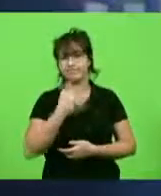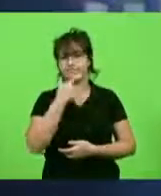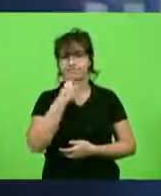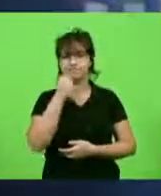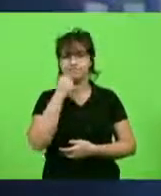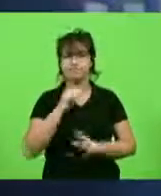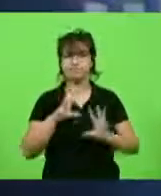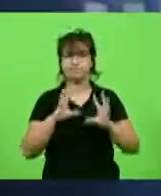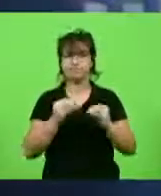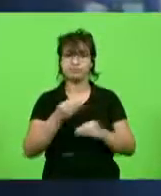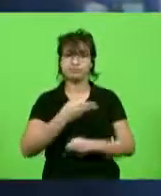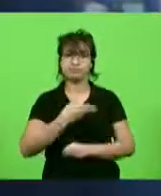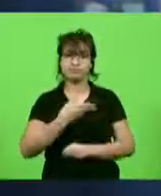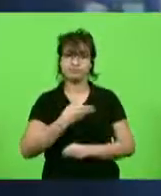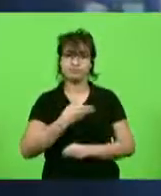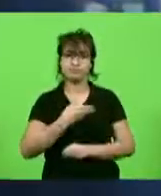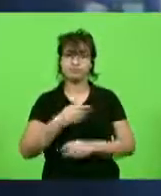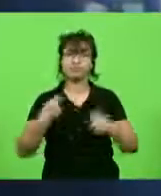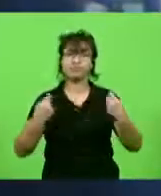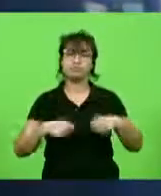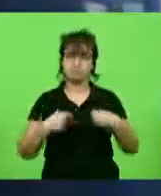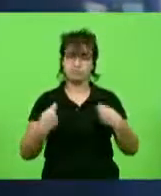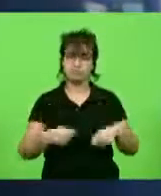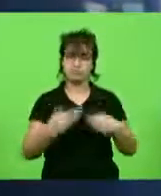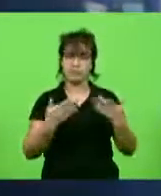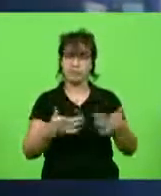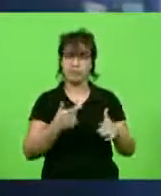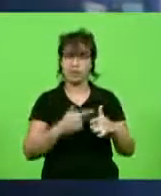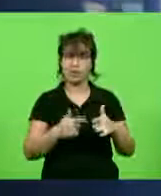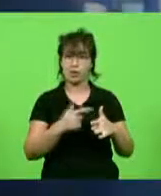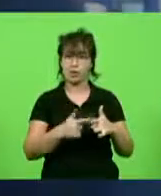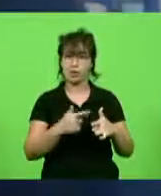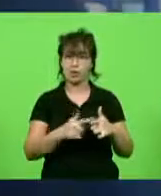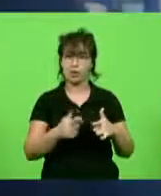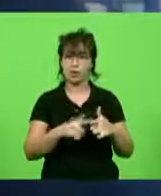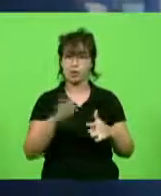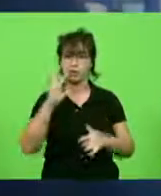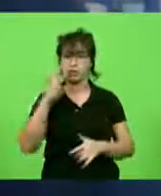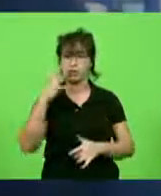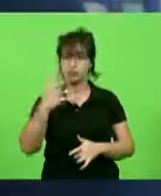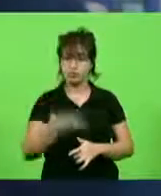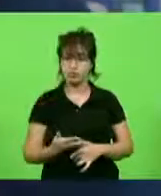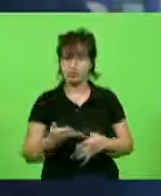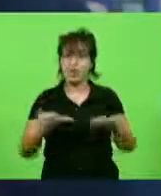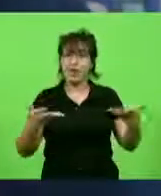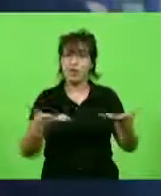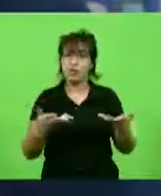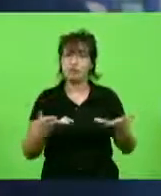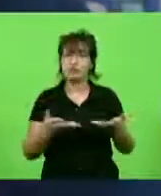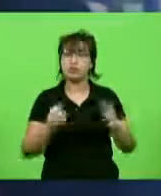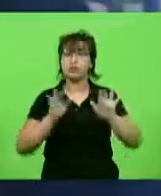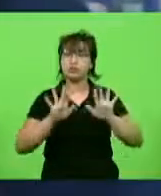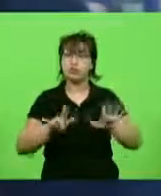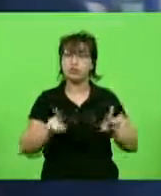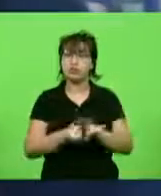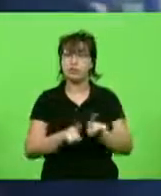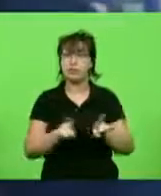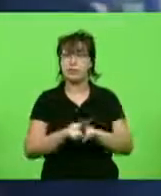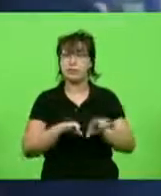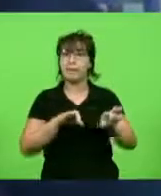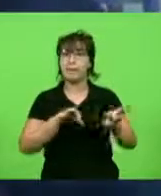deputados, nós precisamos resolver os problemas que se apresentam hoje, no momento presente, mas também precisamos planejar